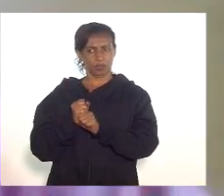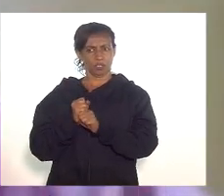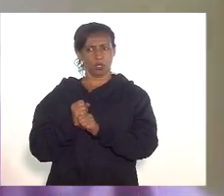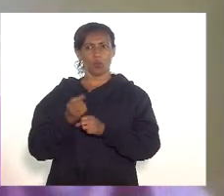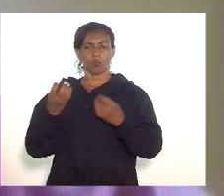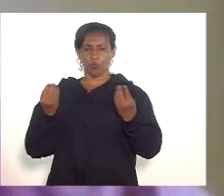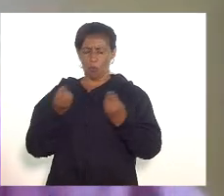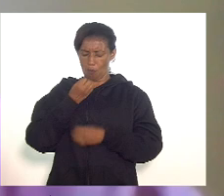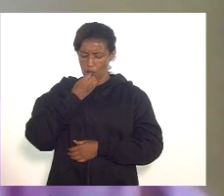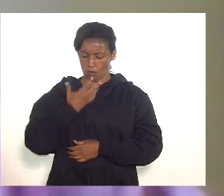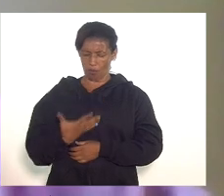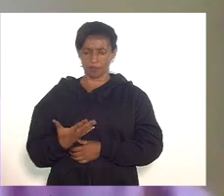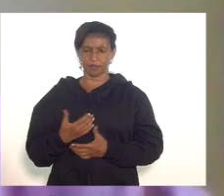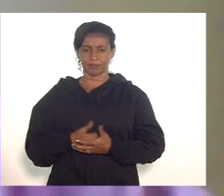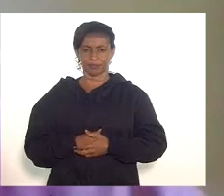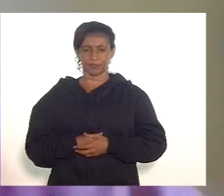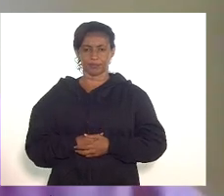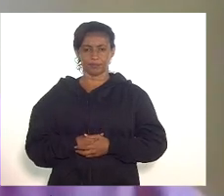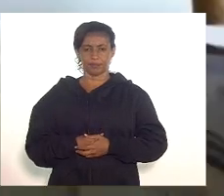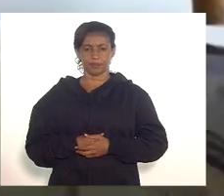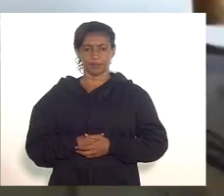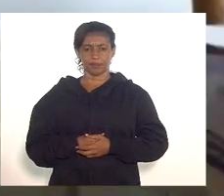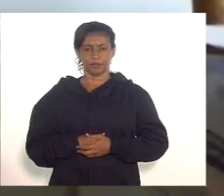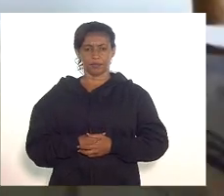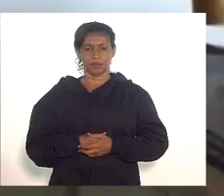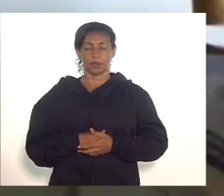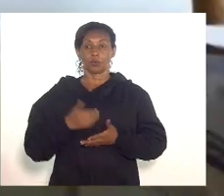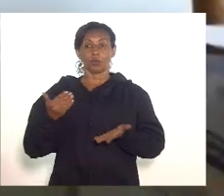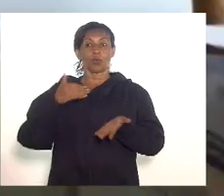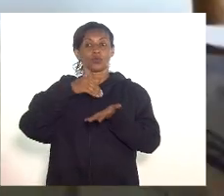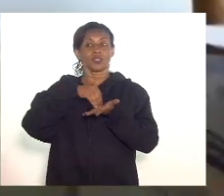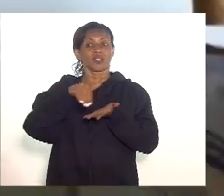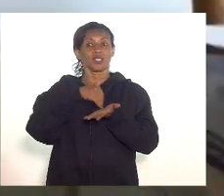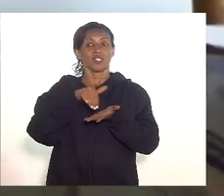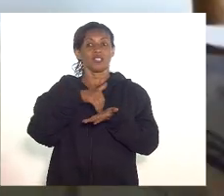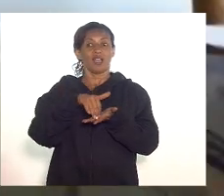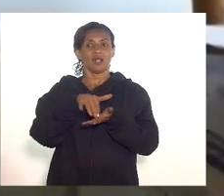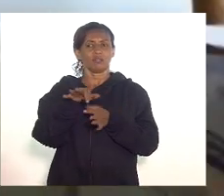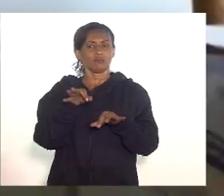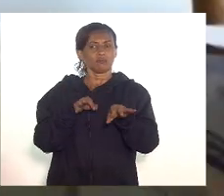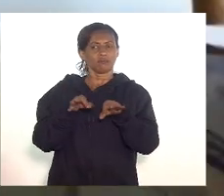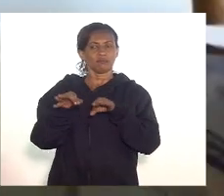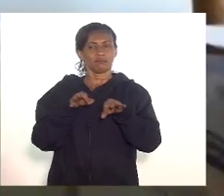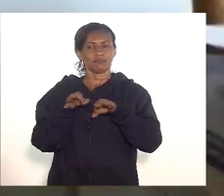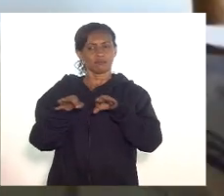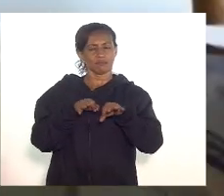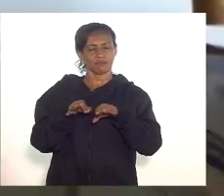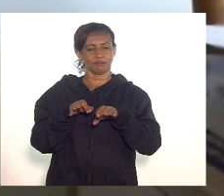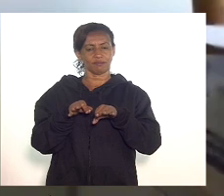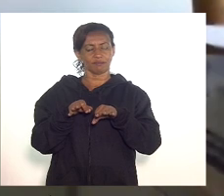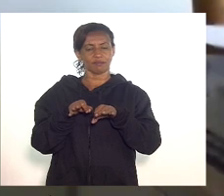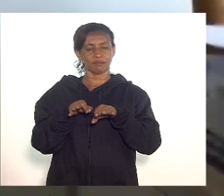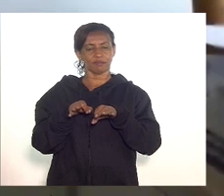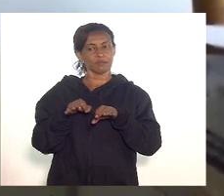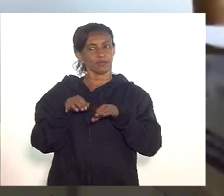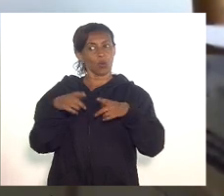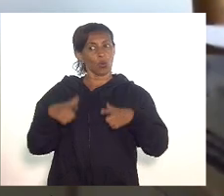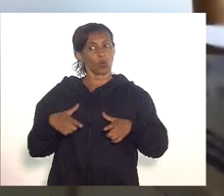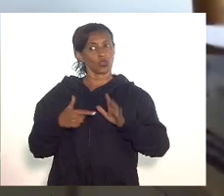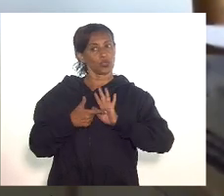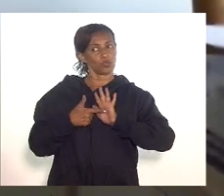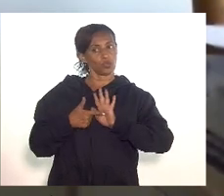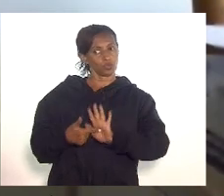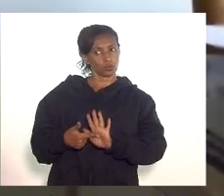boa com a preleção do secretário de planejamento onde ele mostrou